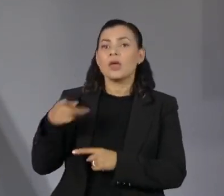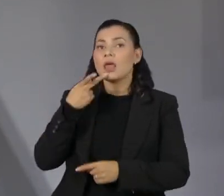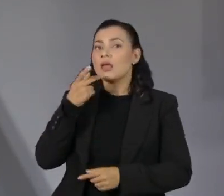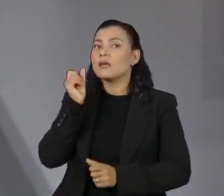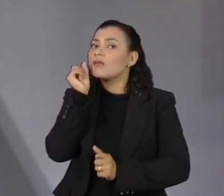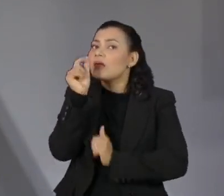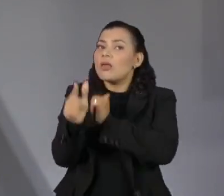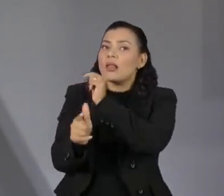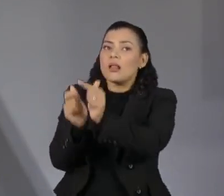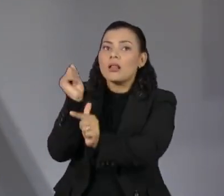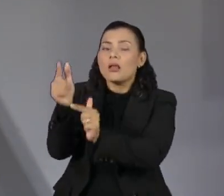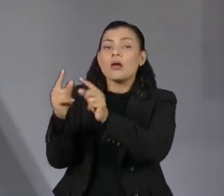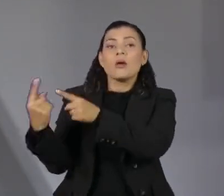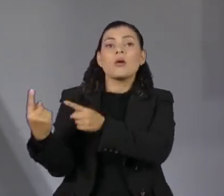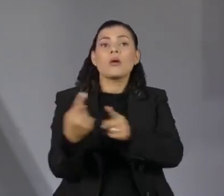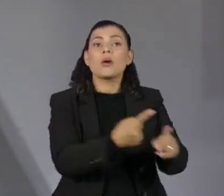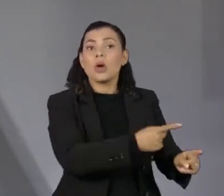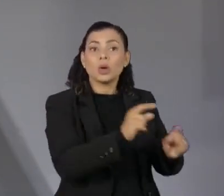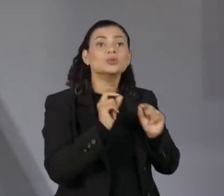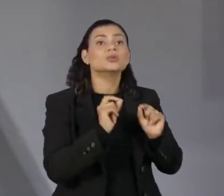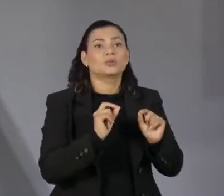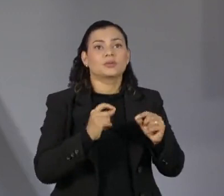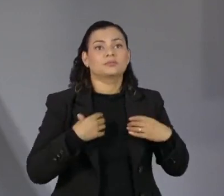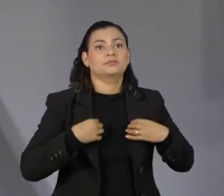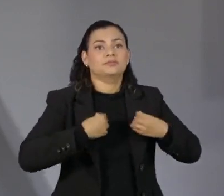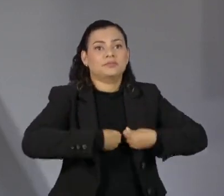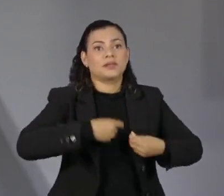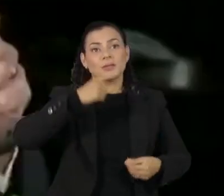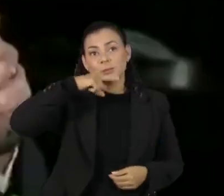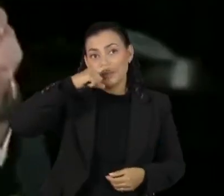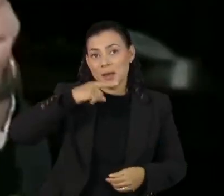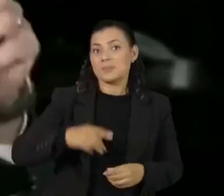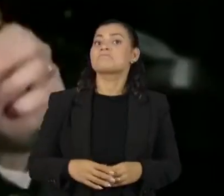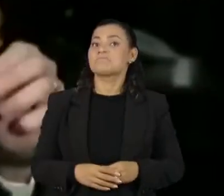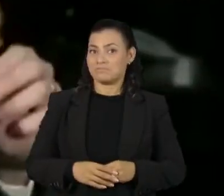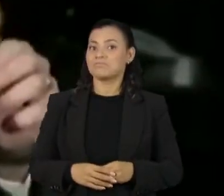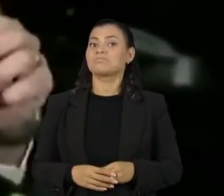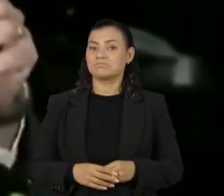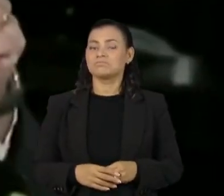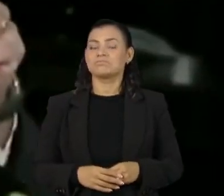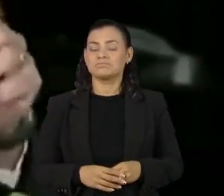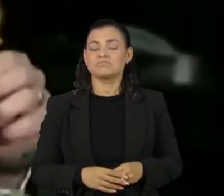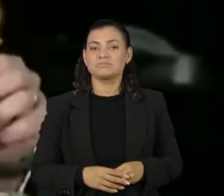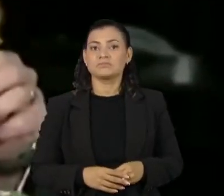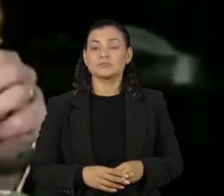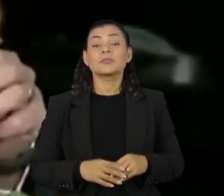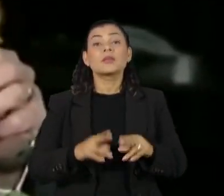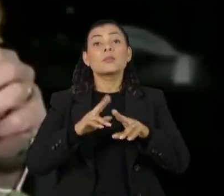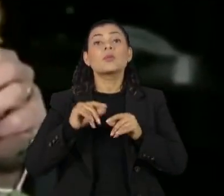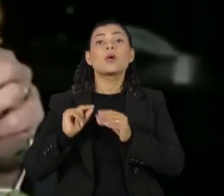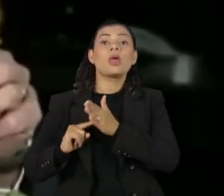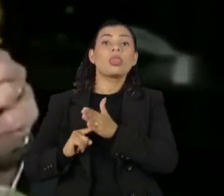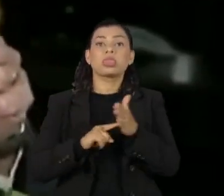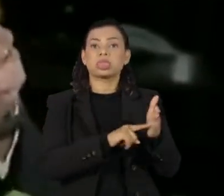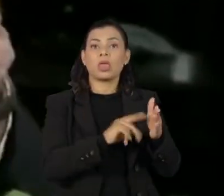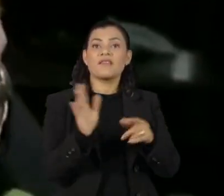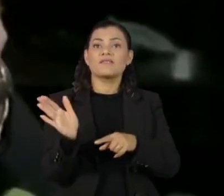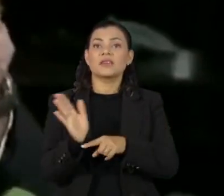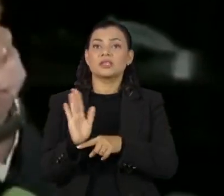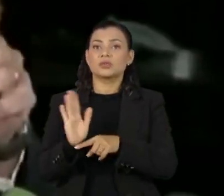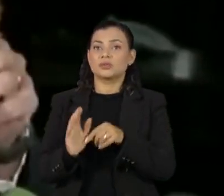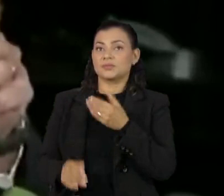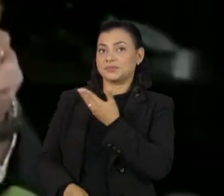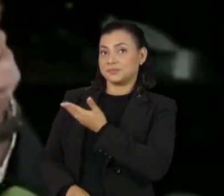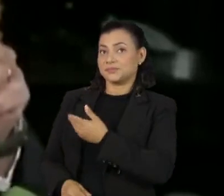difamação contra o ministro do Supremo, Gilmar Mendes. A denúncia partiu depois da divulgação de um vídeo onde